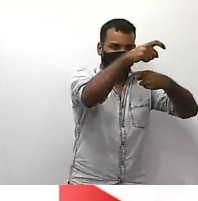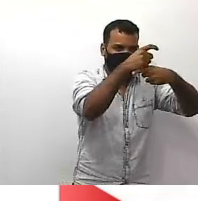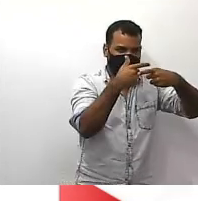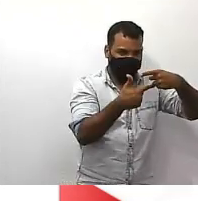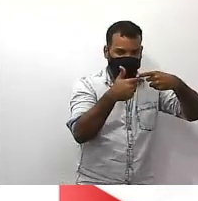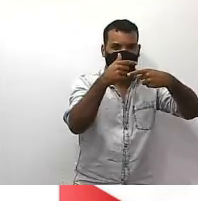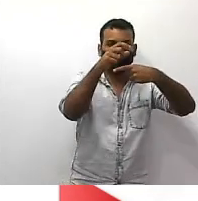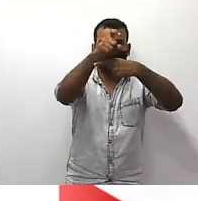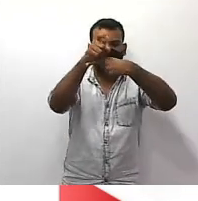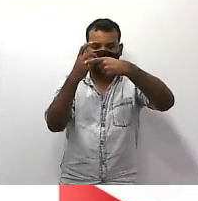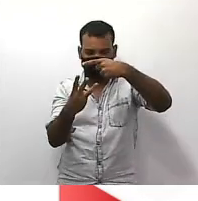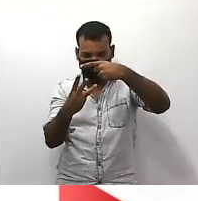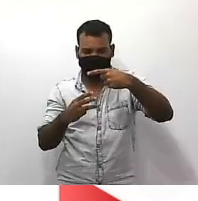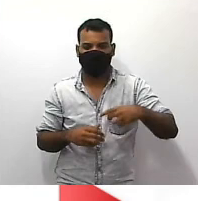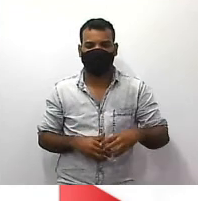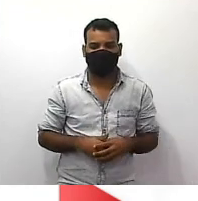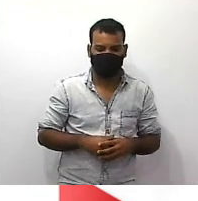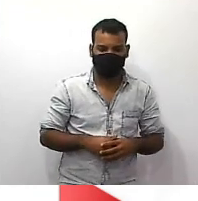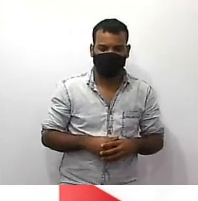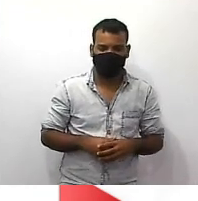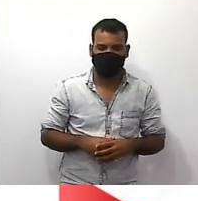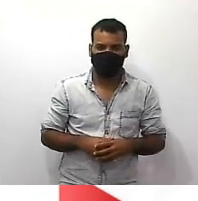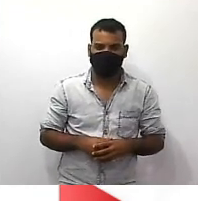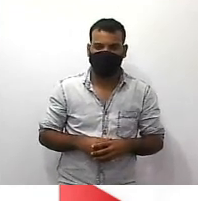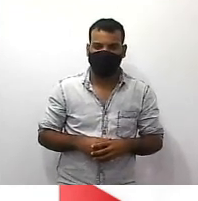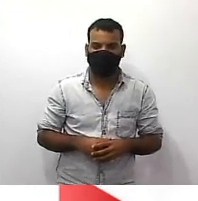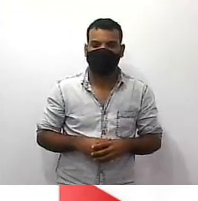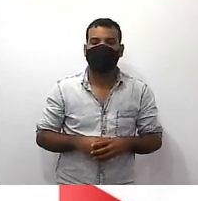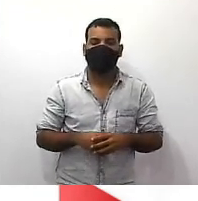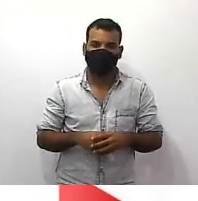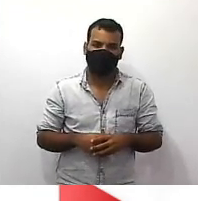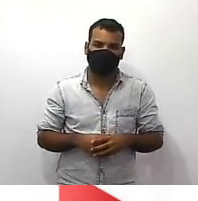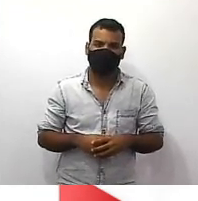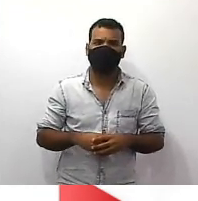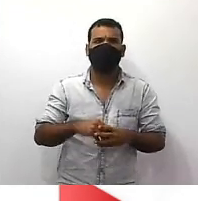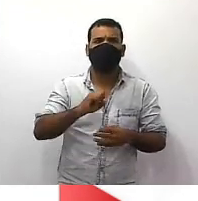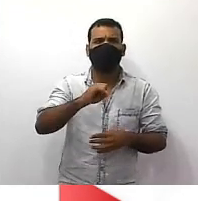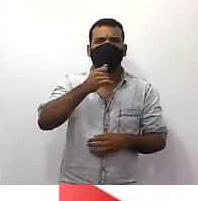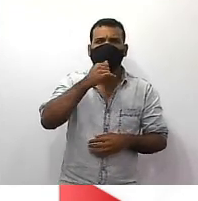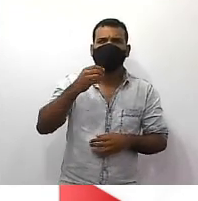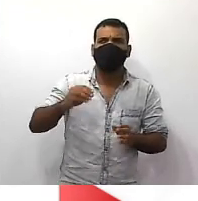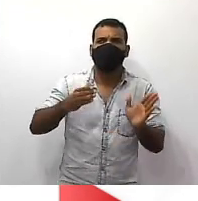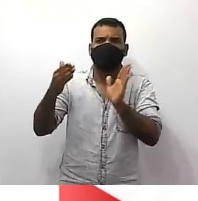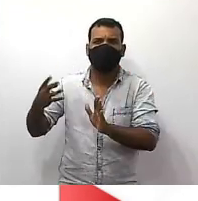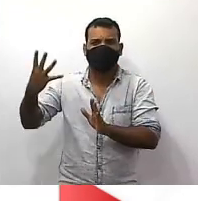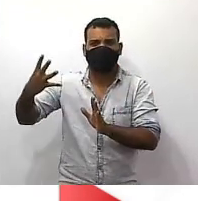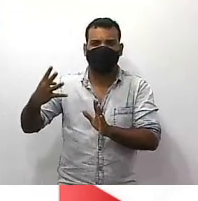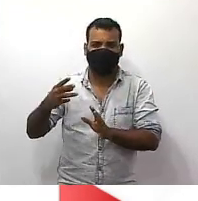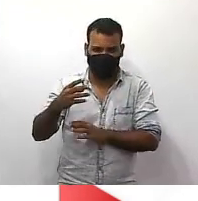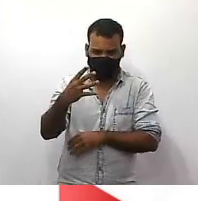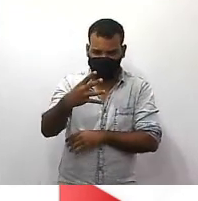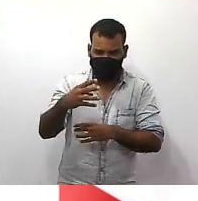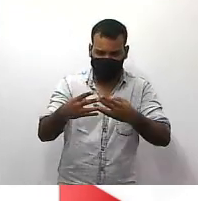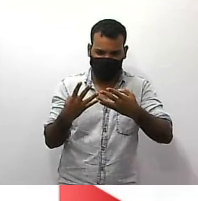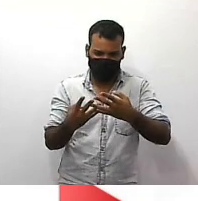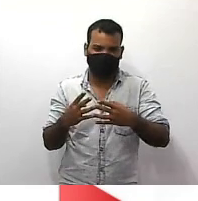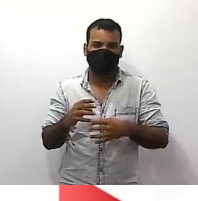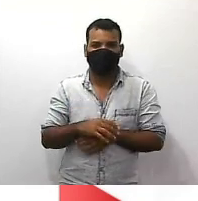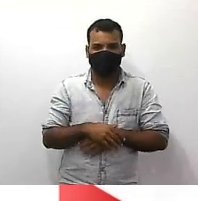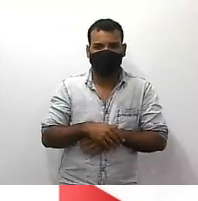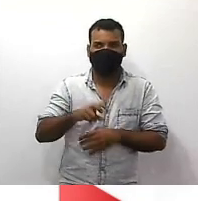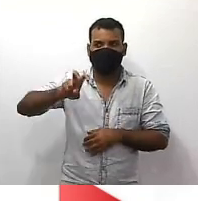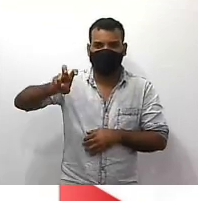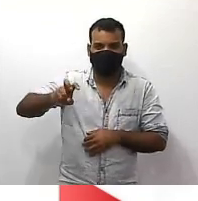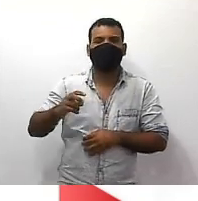parte x sobre 3 ah professor então a quarta parte seria x sobre 4? exatamente a quinta parte seria x